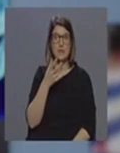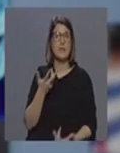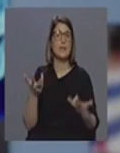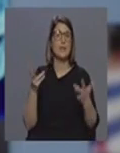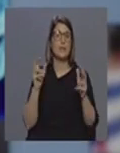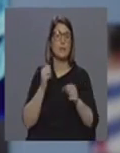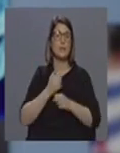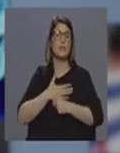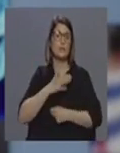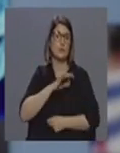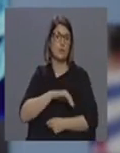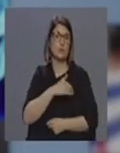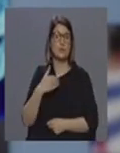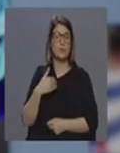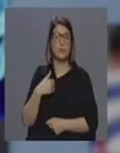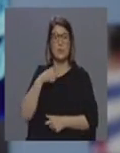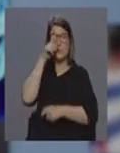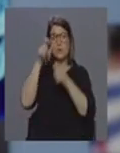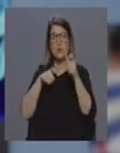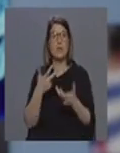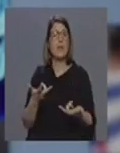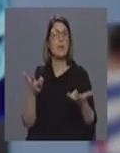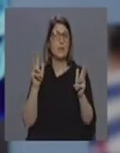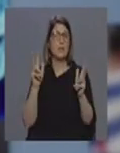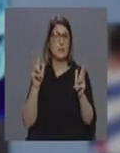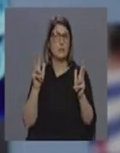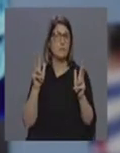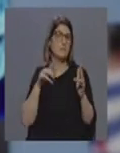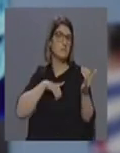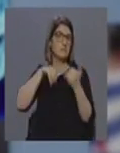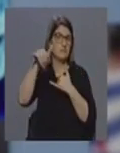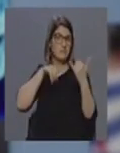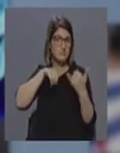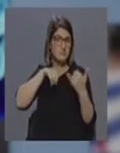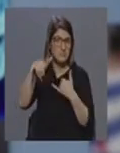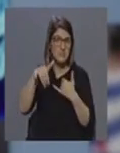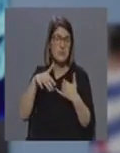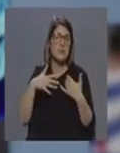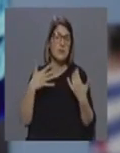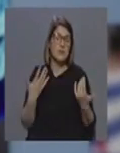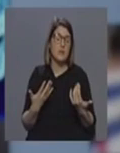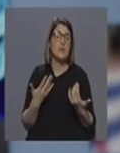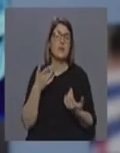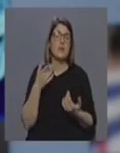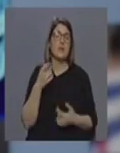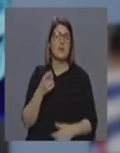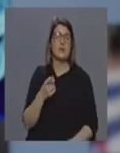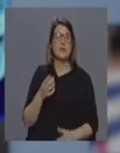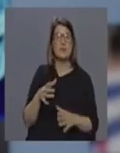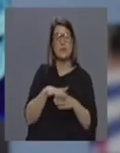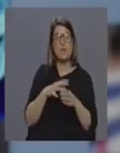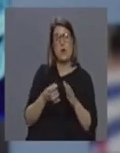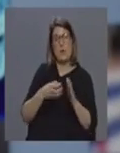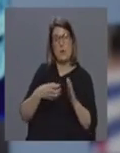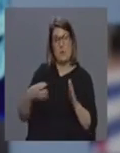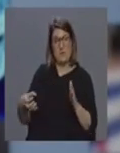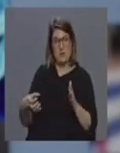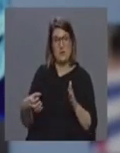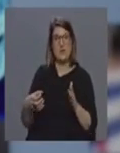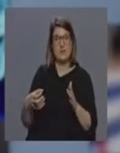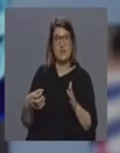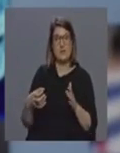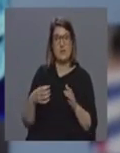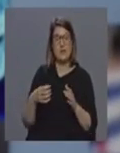de profissionais de saúde como de cidadãos e portanto e é esta ao fim ao cabo entanto aqui a complexidade entretanto da